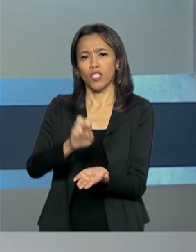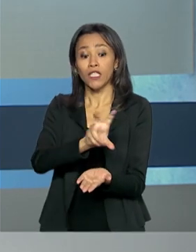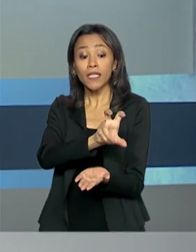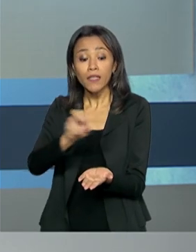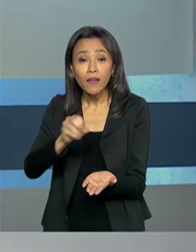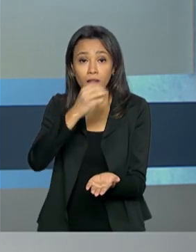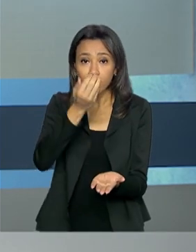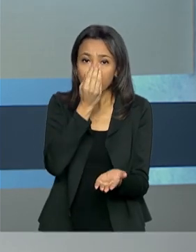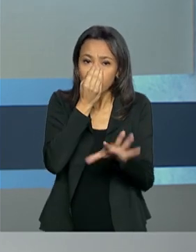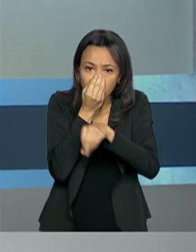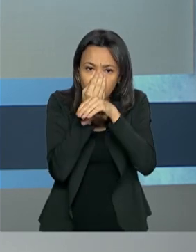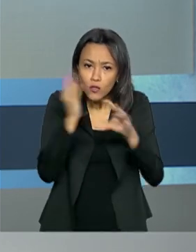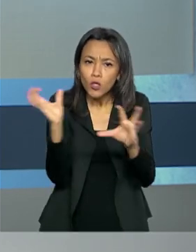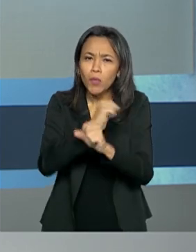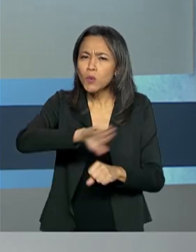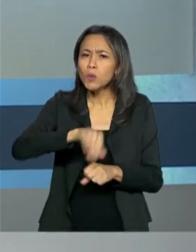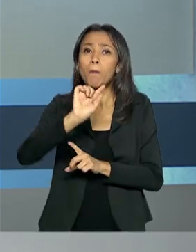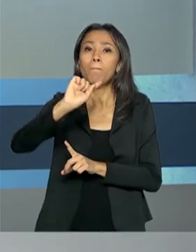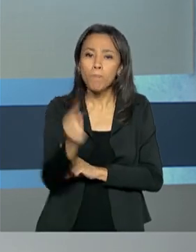total de mil equipamentos doados pelo governo americano.